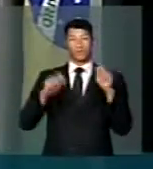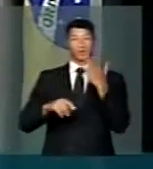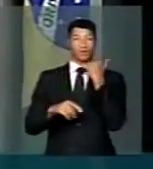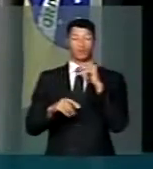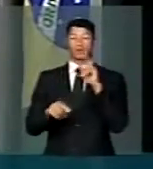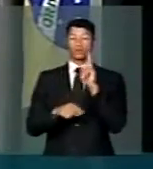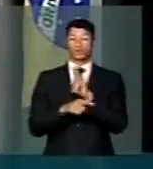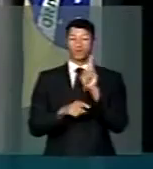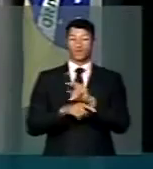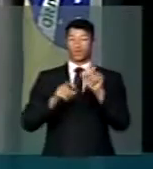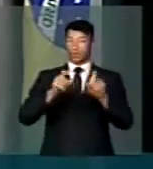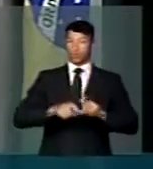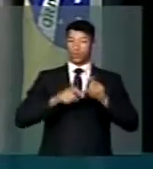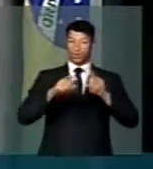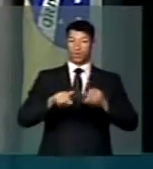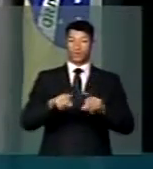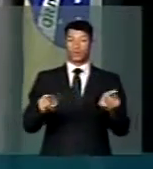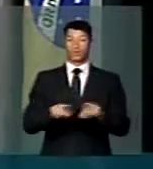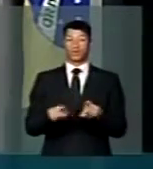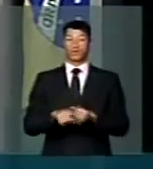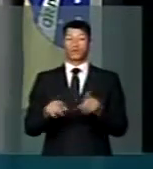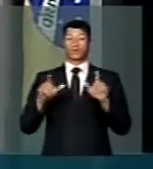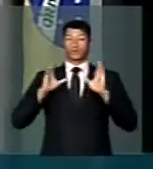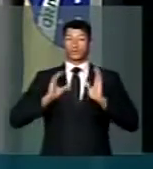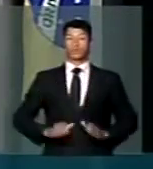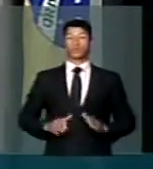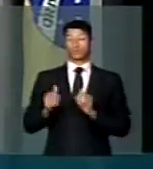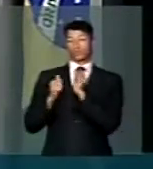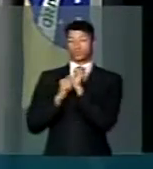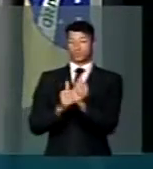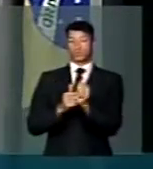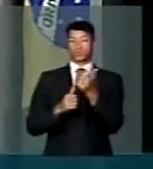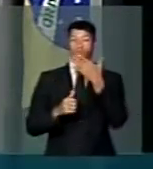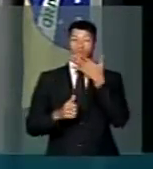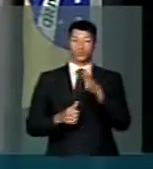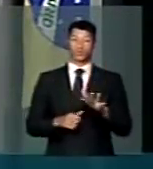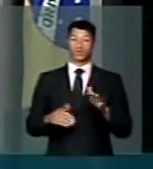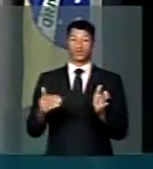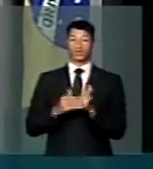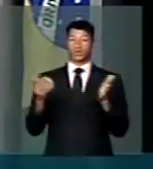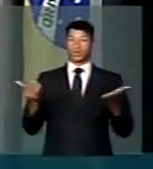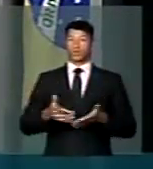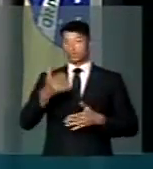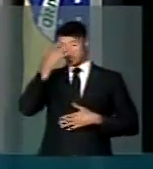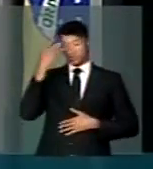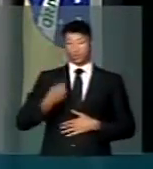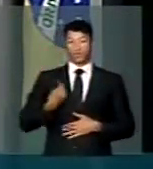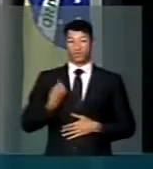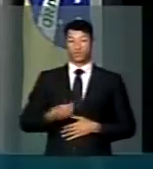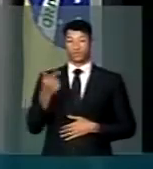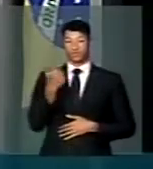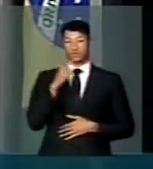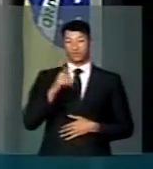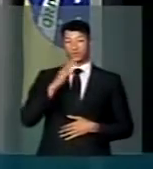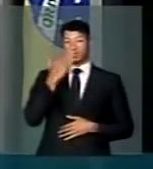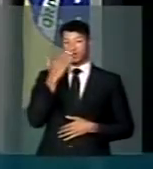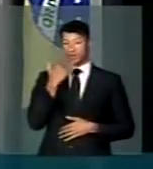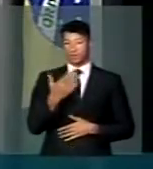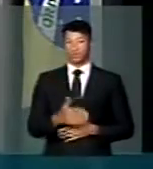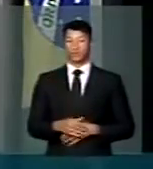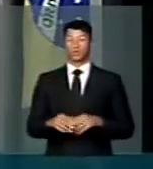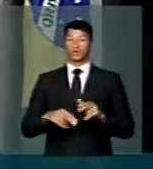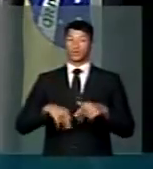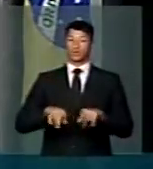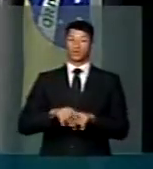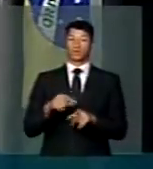Portanto, eu defendo o meio rural, mas eu defendo cada cidadão que me acompanha. Eu não conheço até hoje ninguém que sobreviva sem se alimentar.